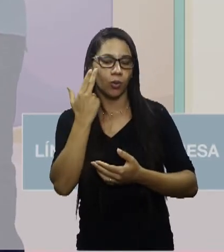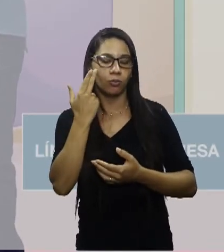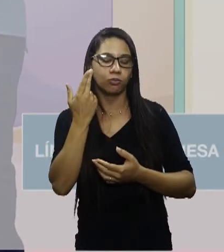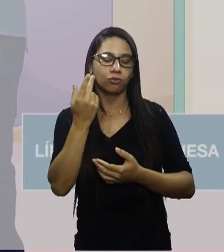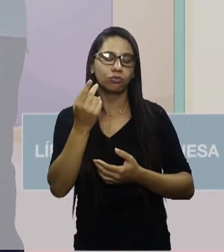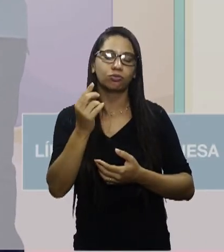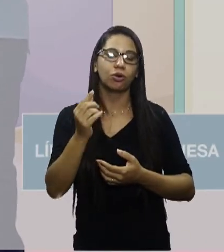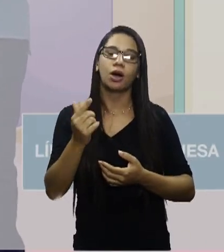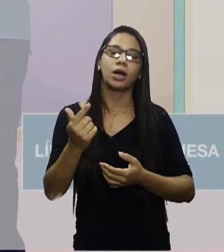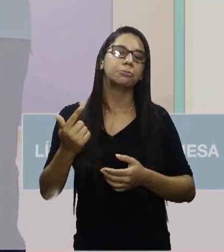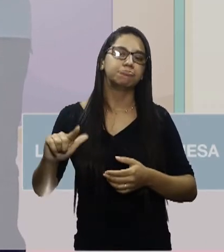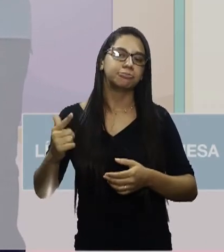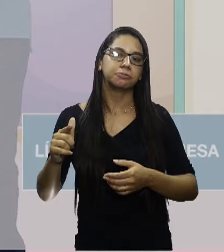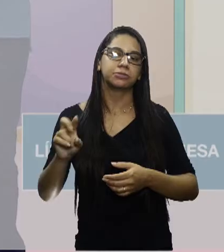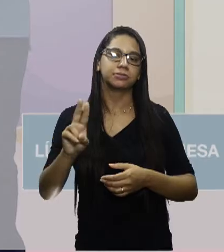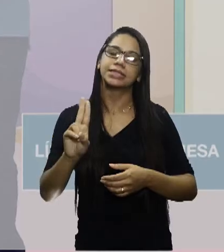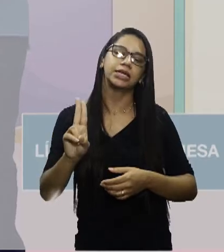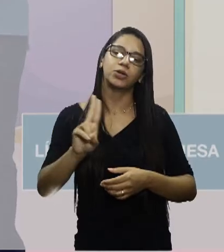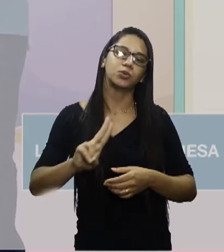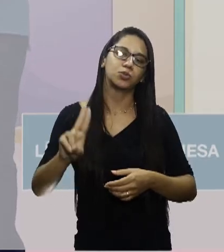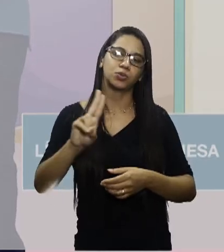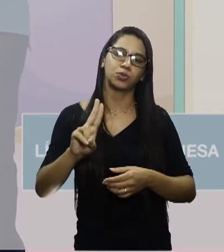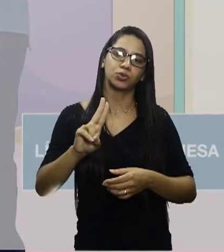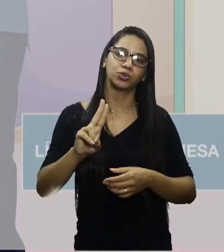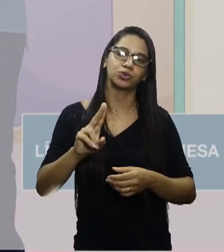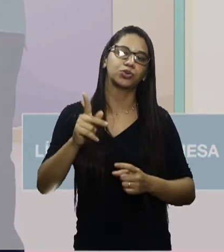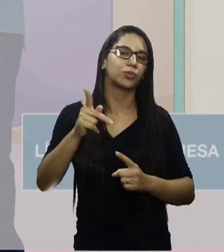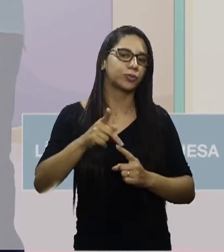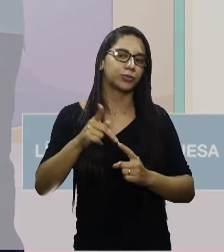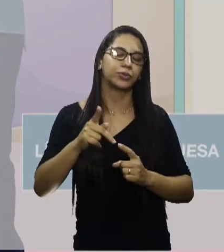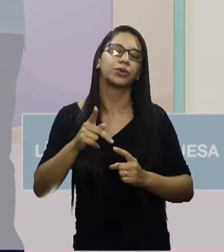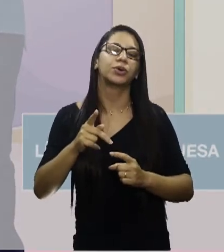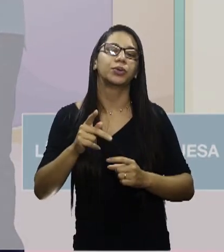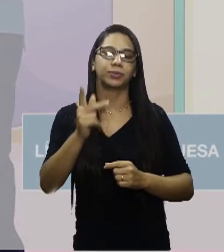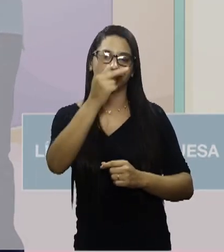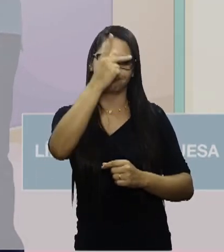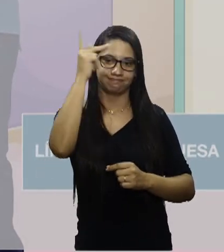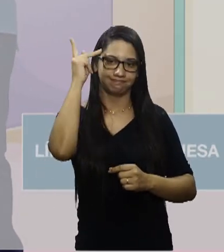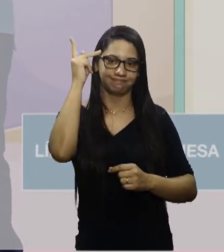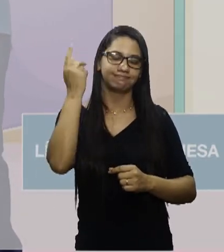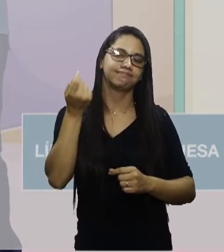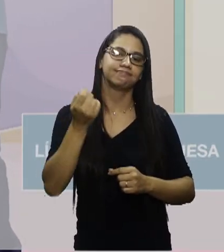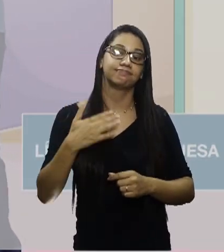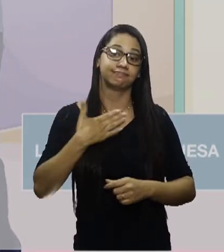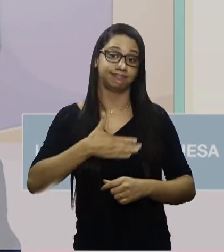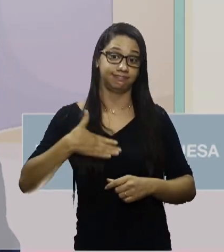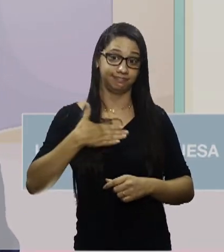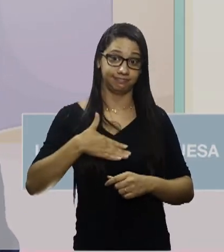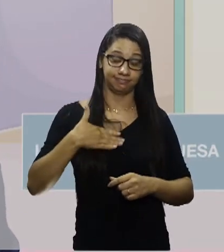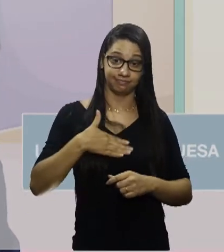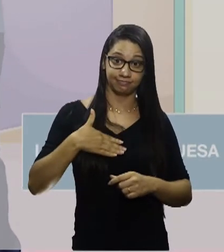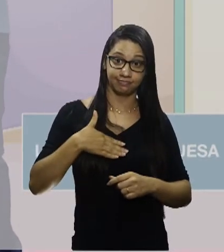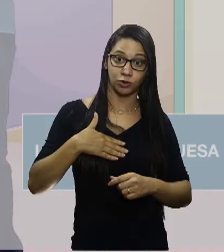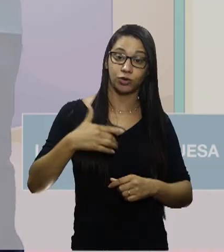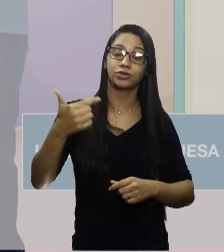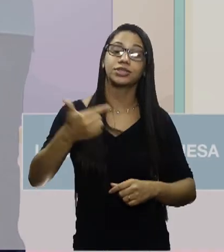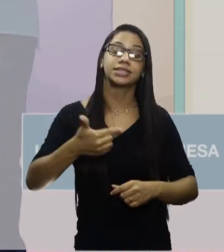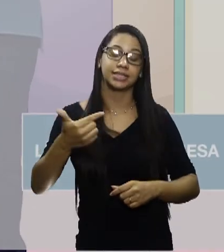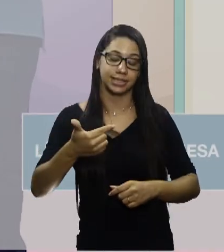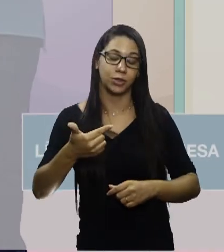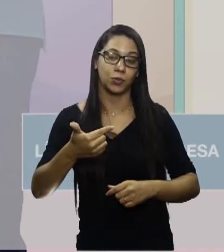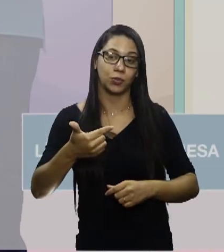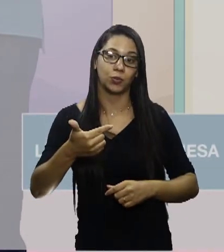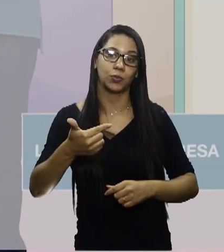fazer o uso do pronome pessoal. E o gosto, na segunda oração, o verbo